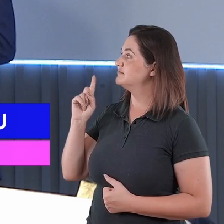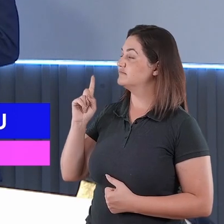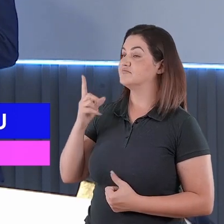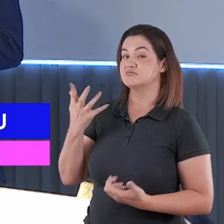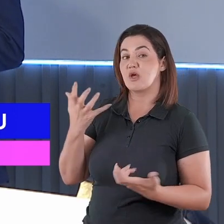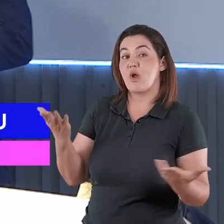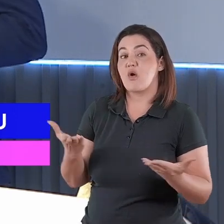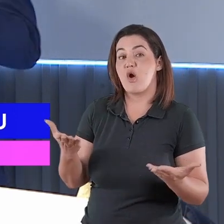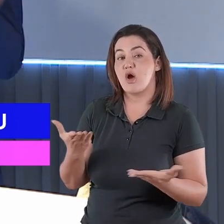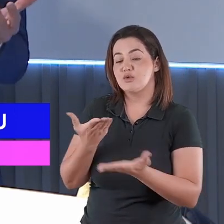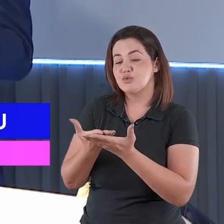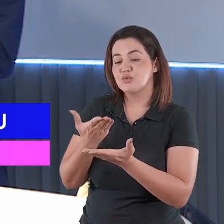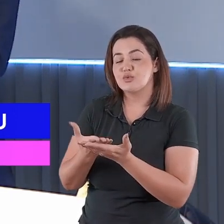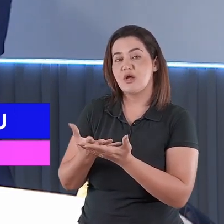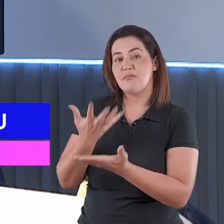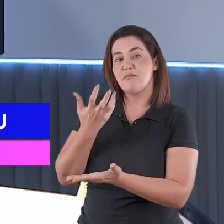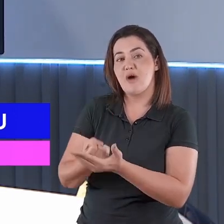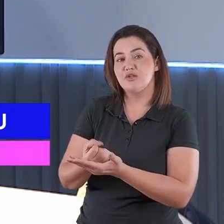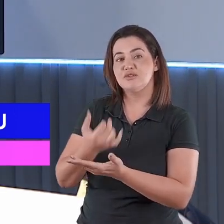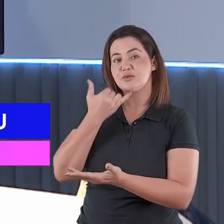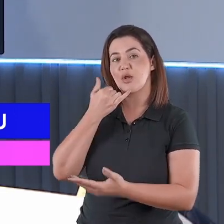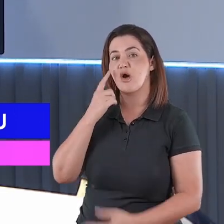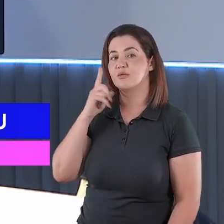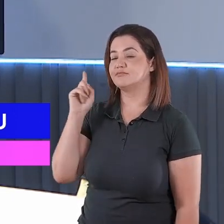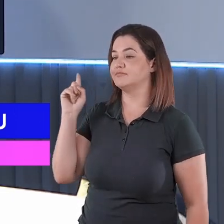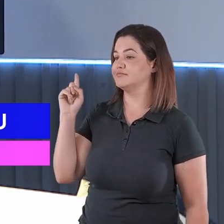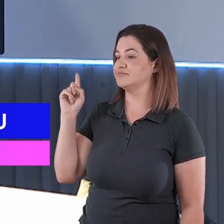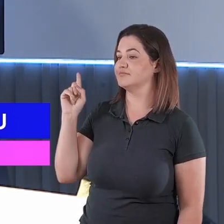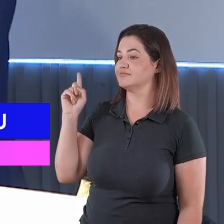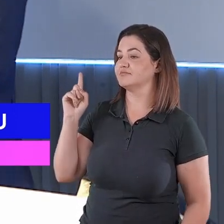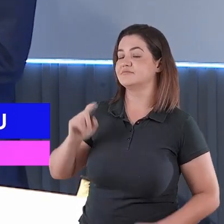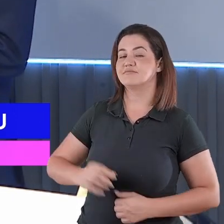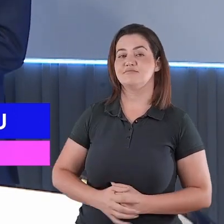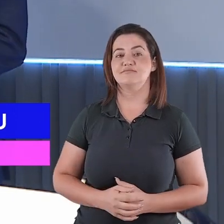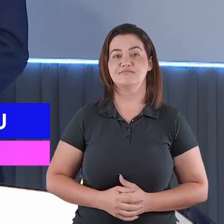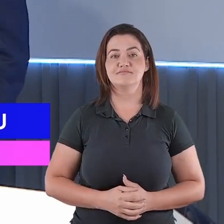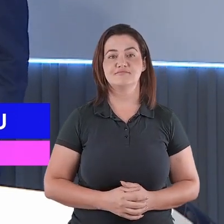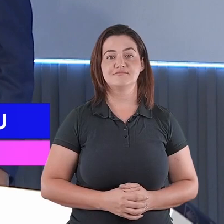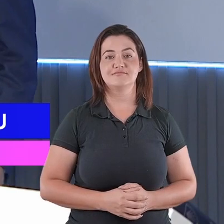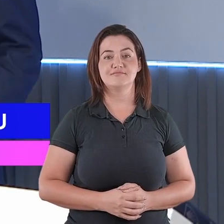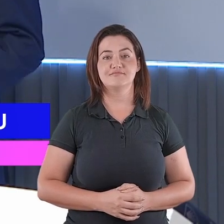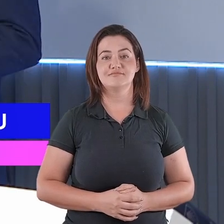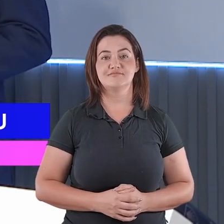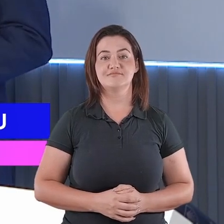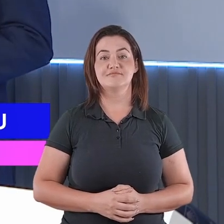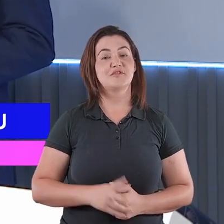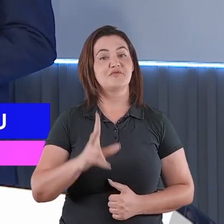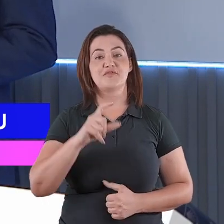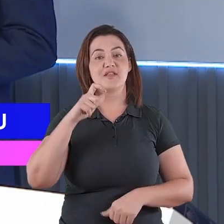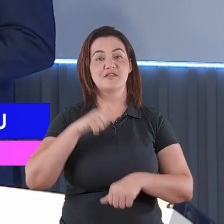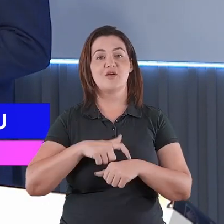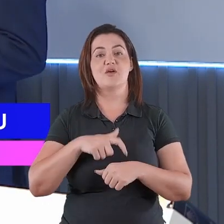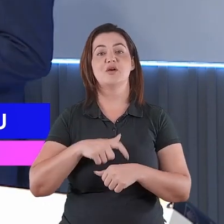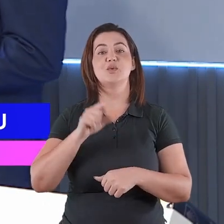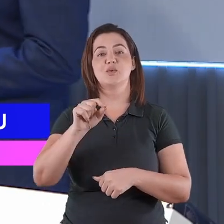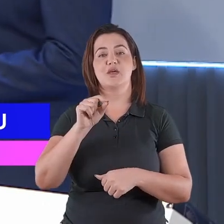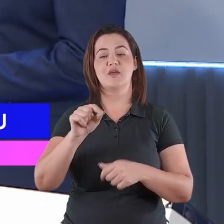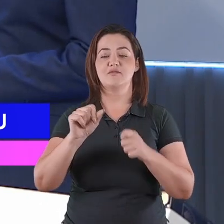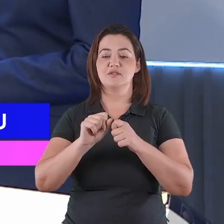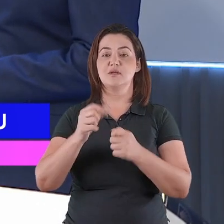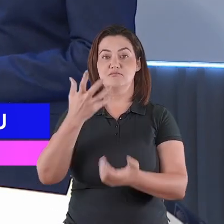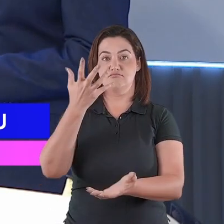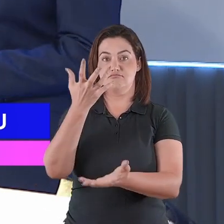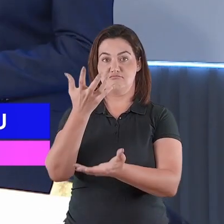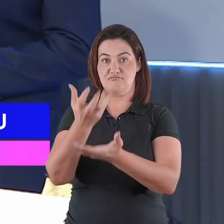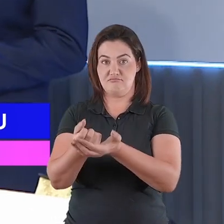agora, aí no seu celular, e começar a estudar. Você clica aqui, baixar em PDF. Então, vem o momento para você fazer o seu